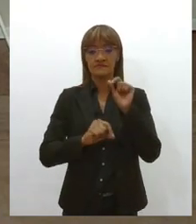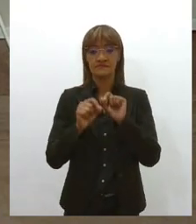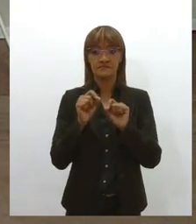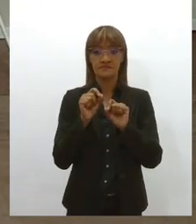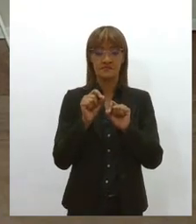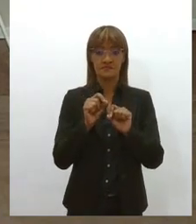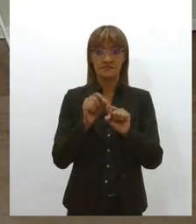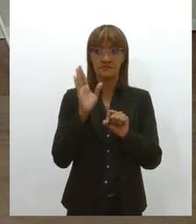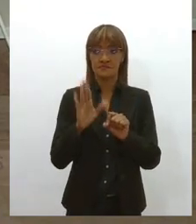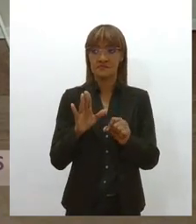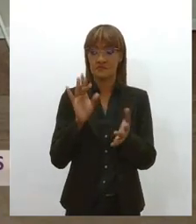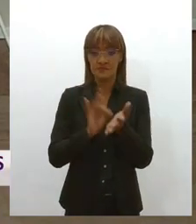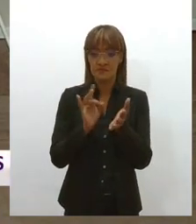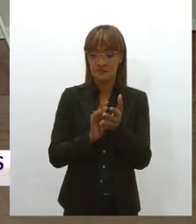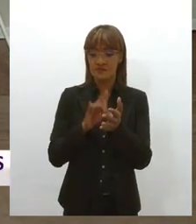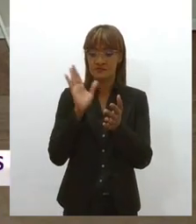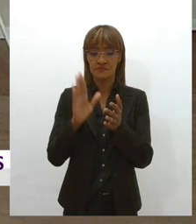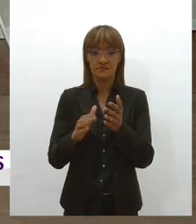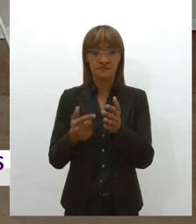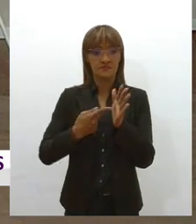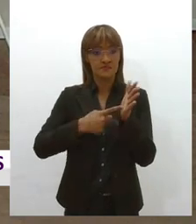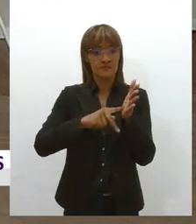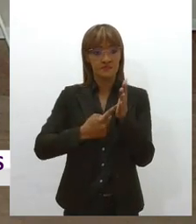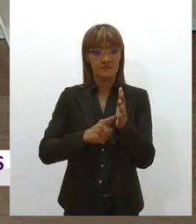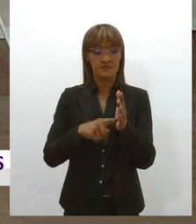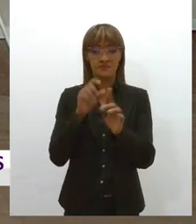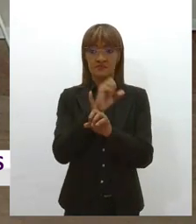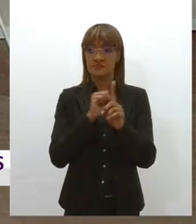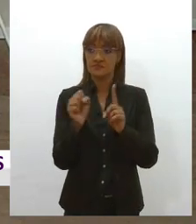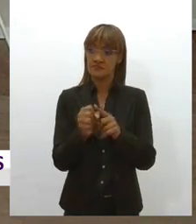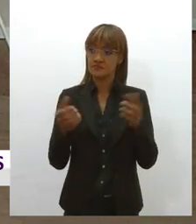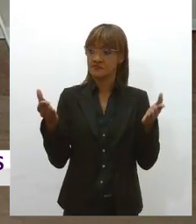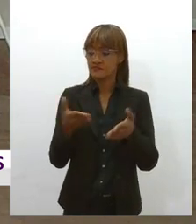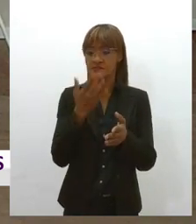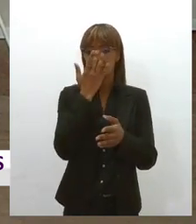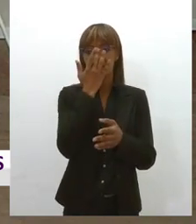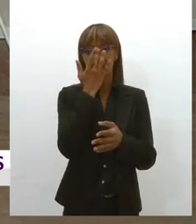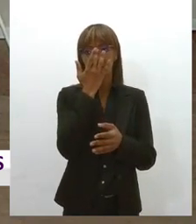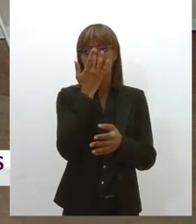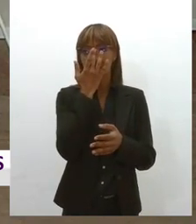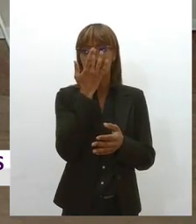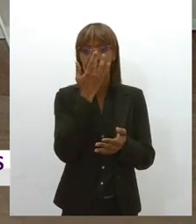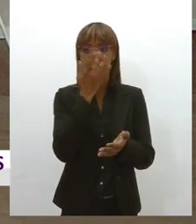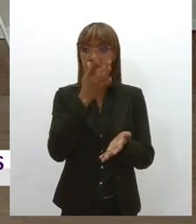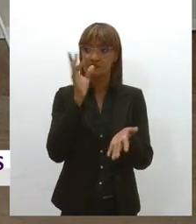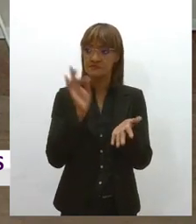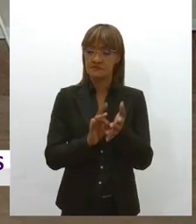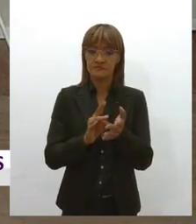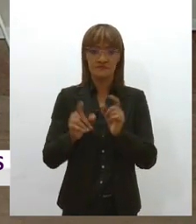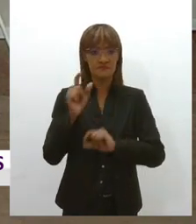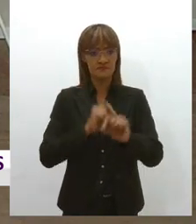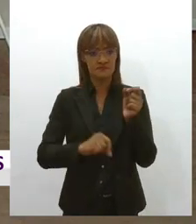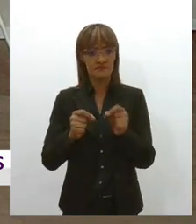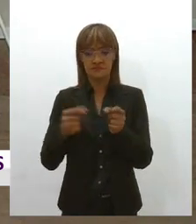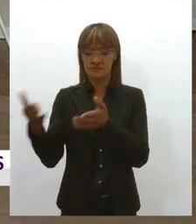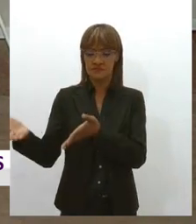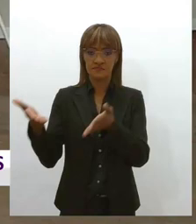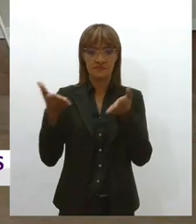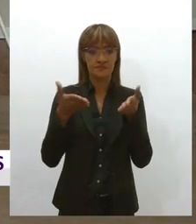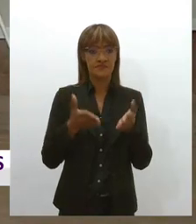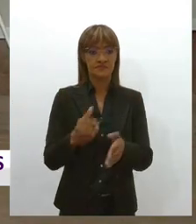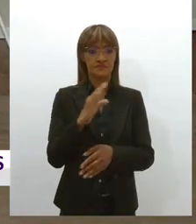Sindical de Assistentes Sociais. E é com a autora do livro que eu converso a partir de agora, que é coordenadora de